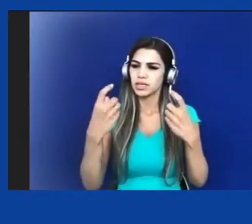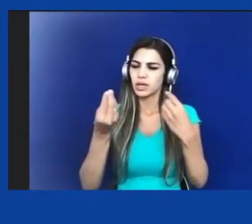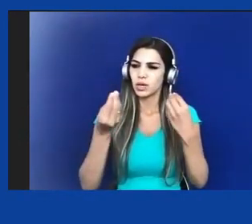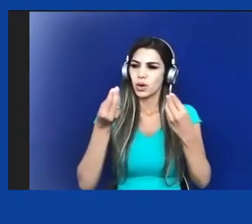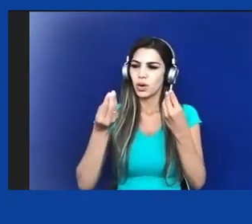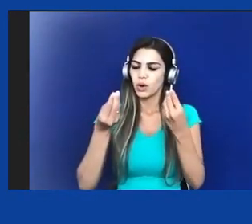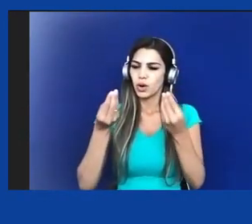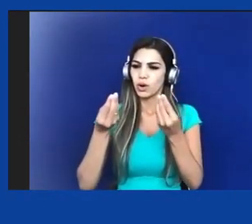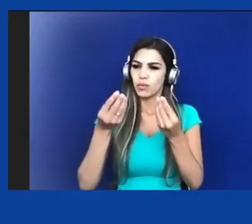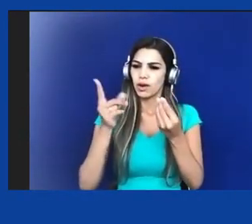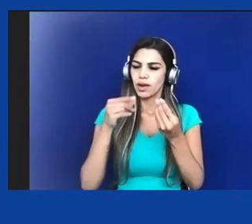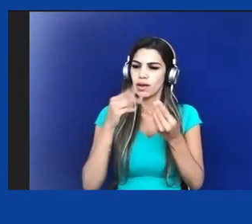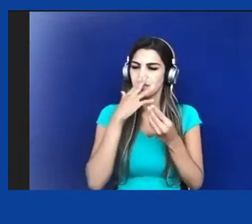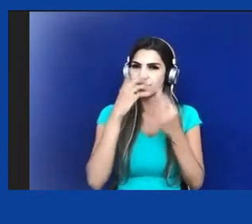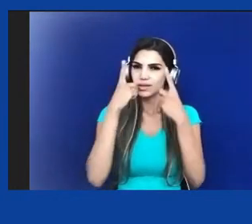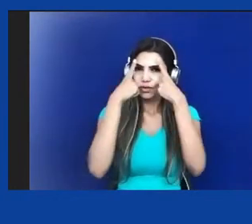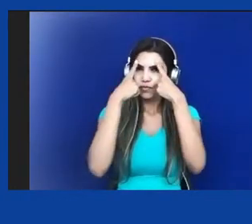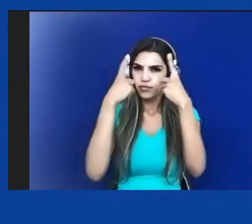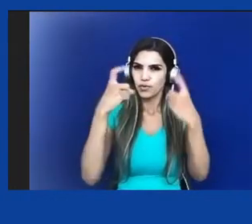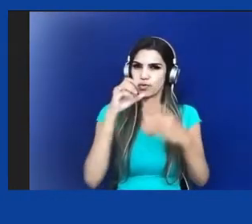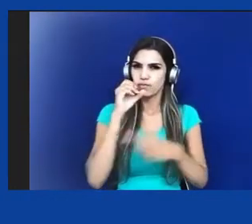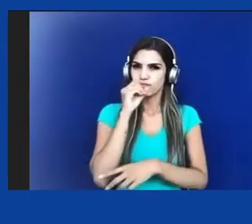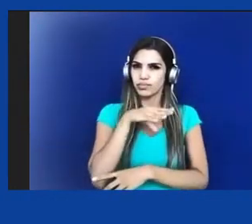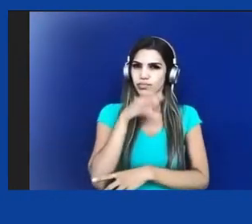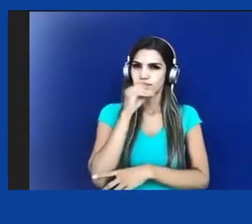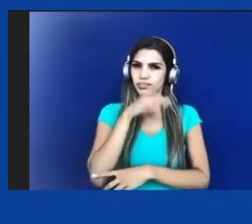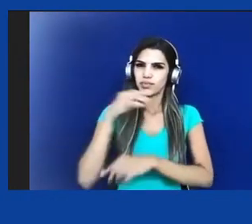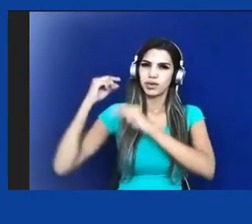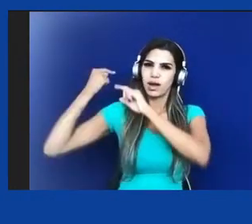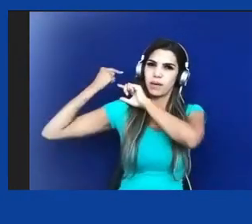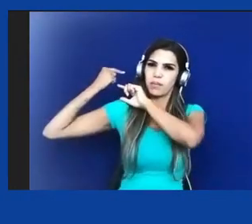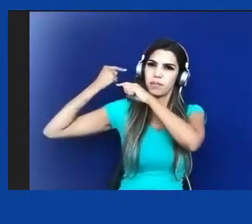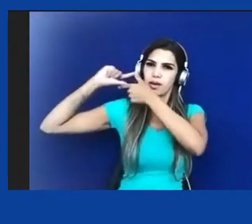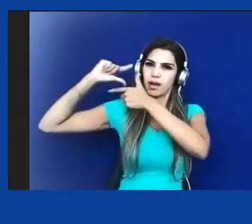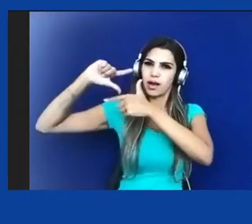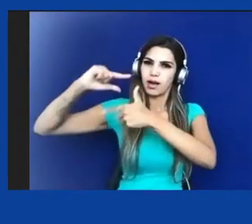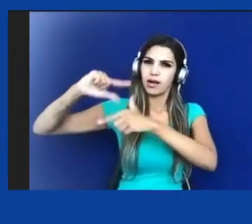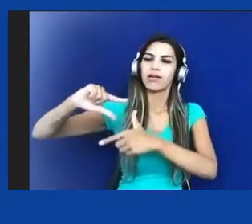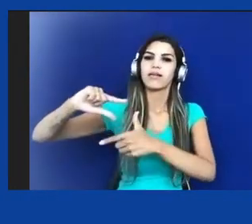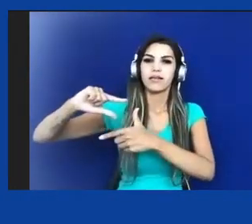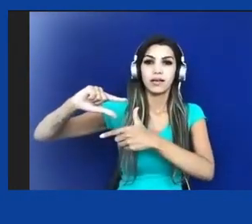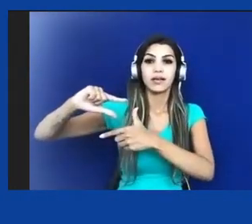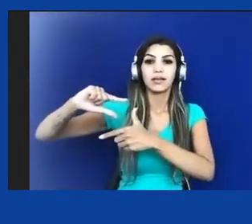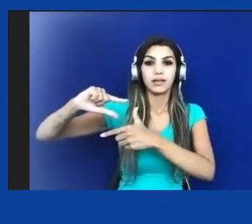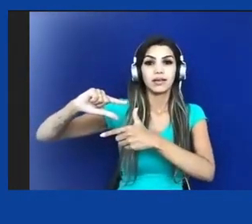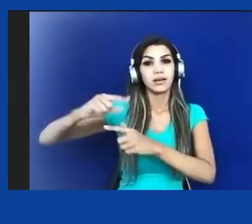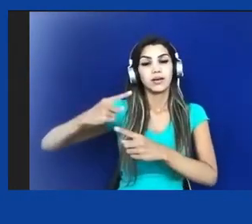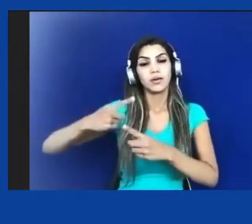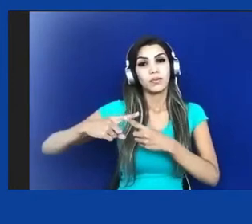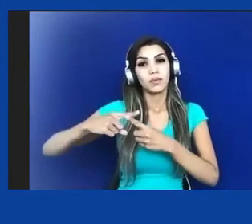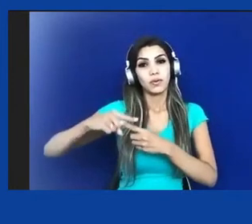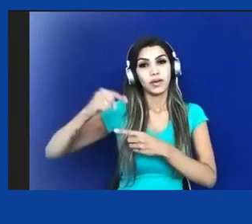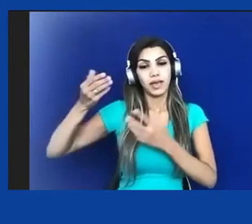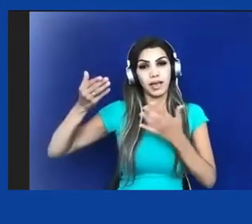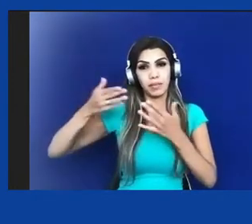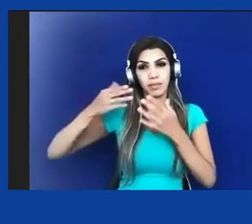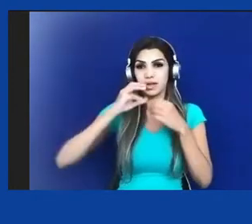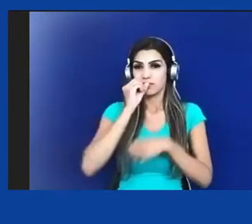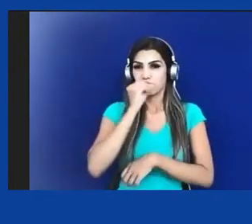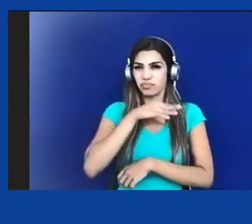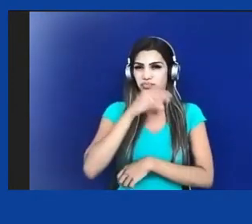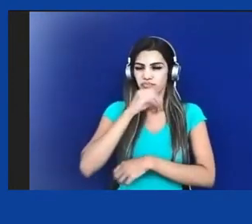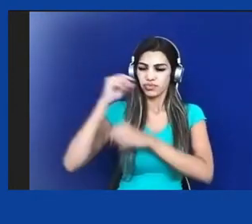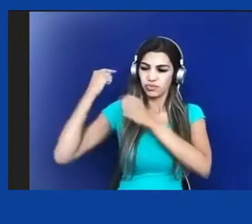conservadora, porque ela está querendo trazer para uma sociedade que mudou, para uma sociedade que é muito